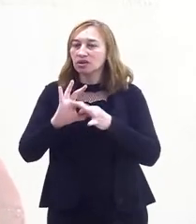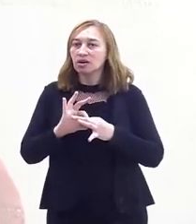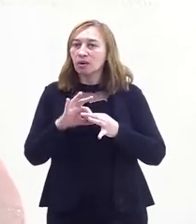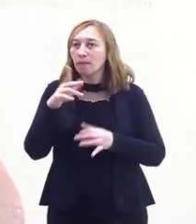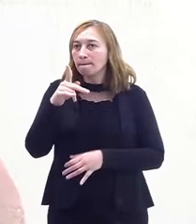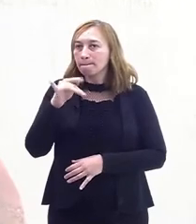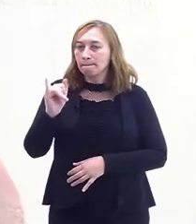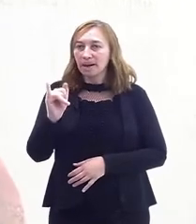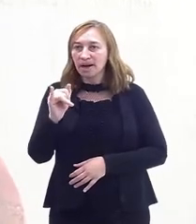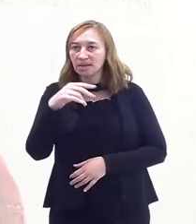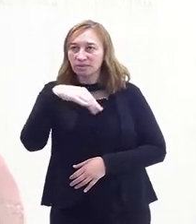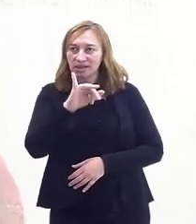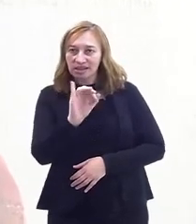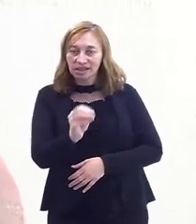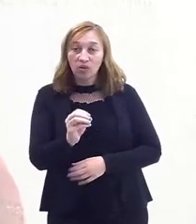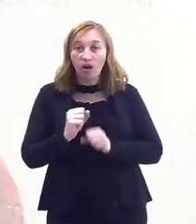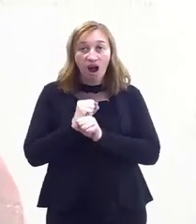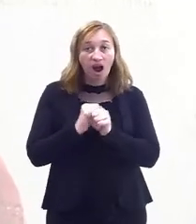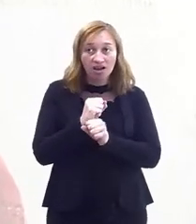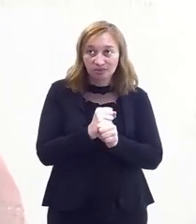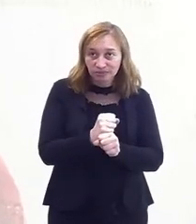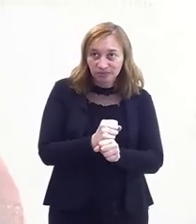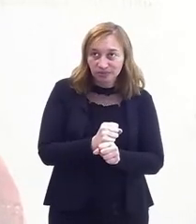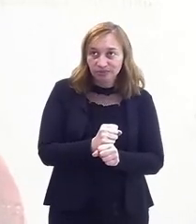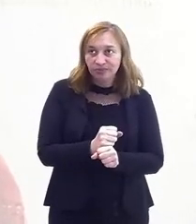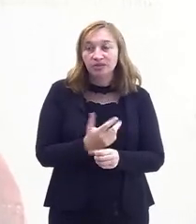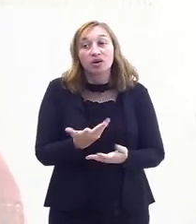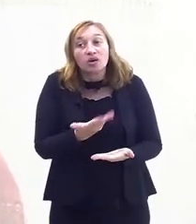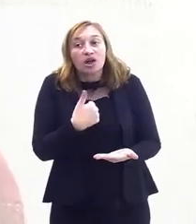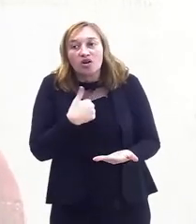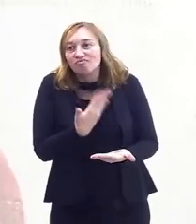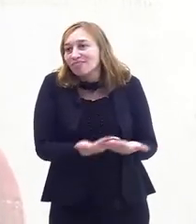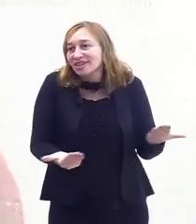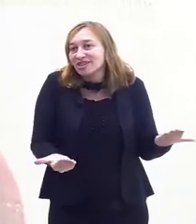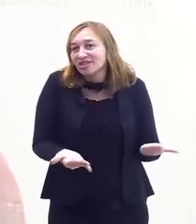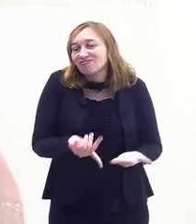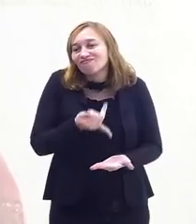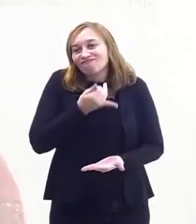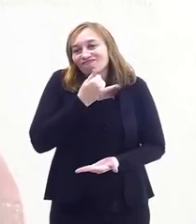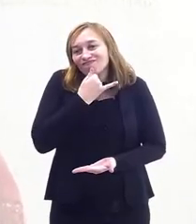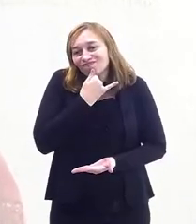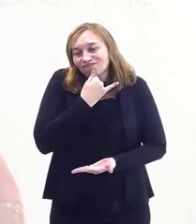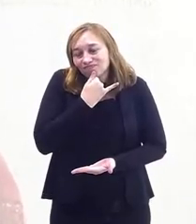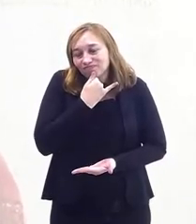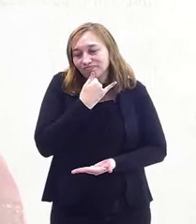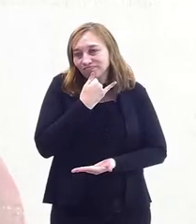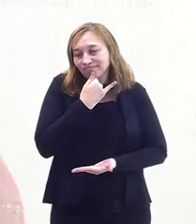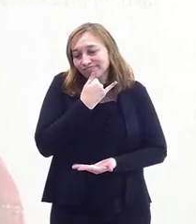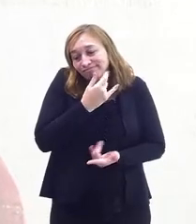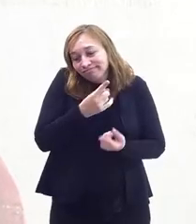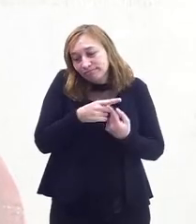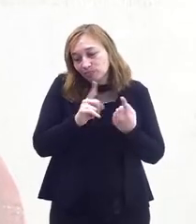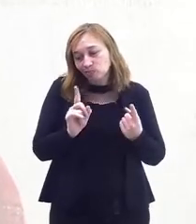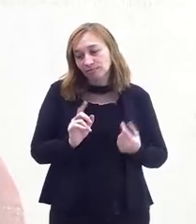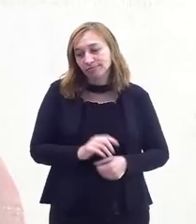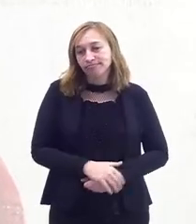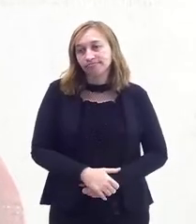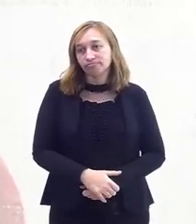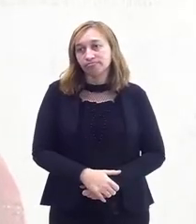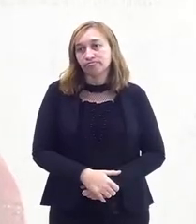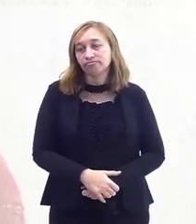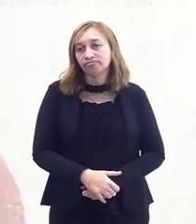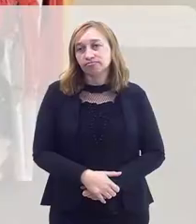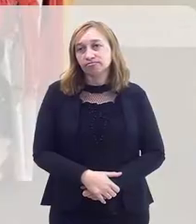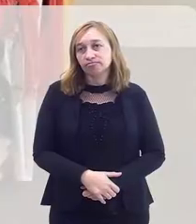União, pai do Marcelo, muitos anos. E, quando perdi, realmente fiquei muito triste. Mas,